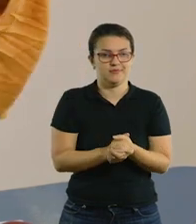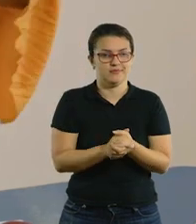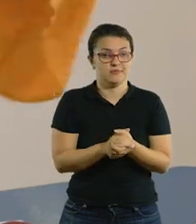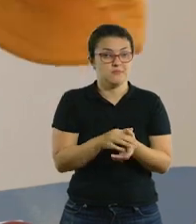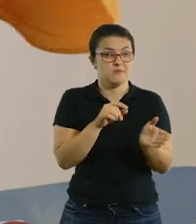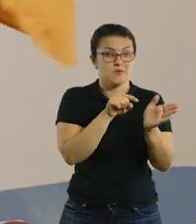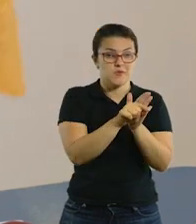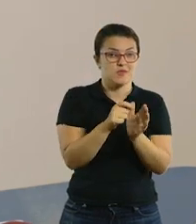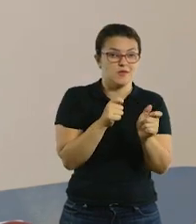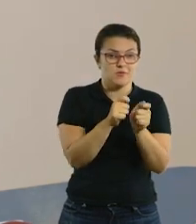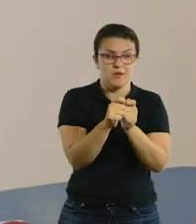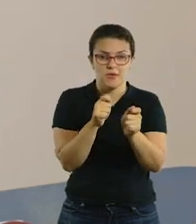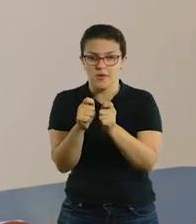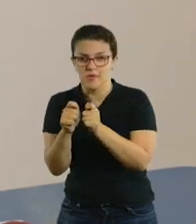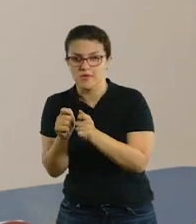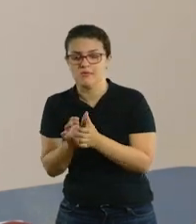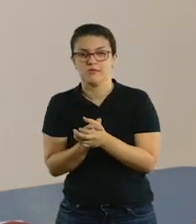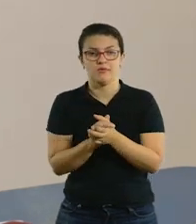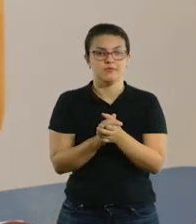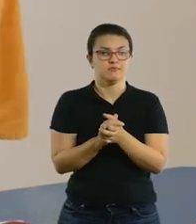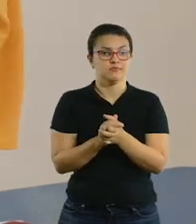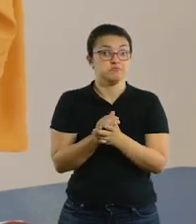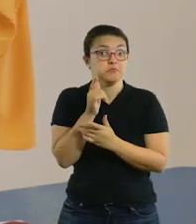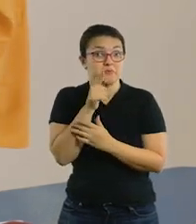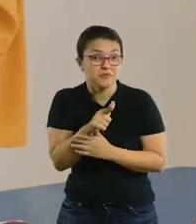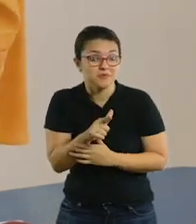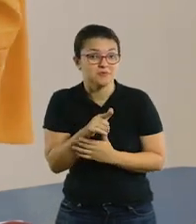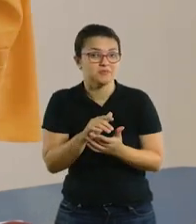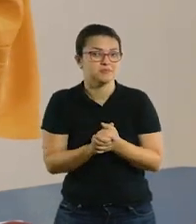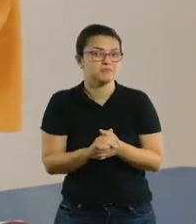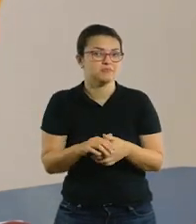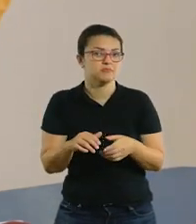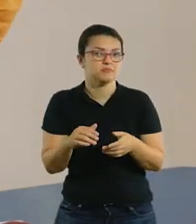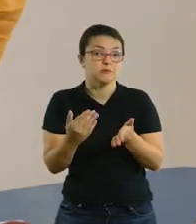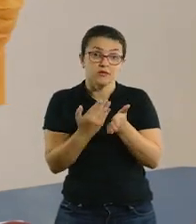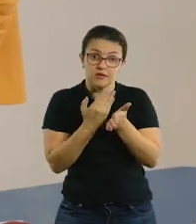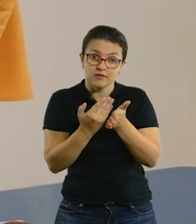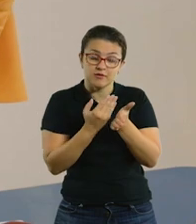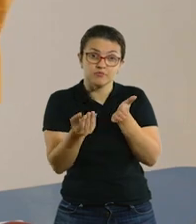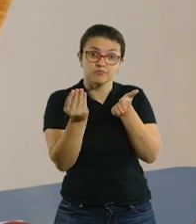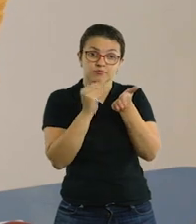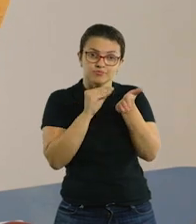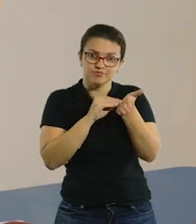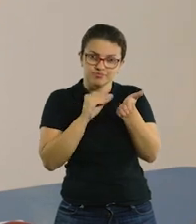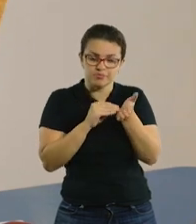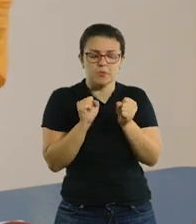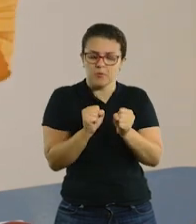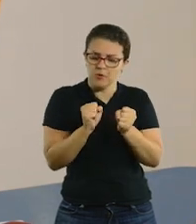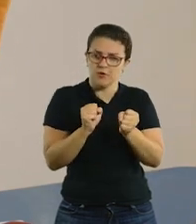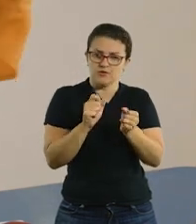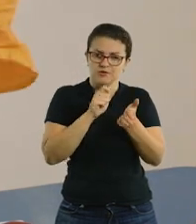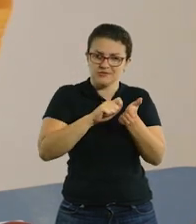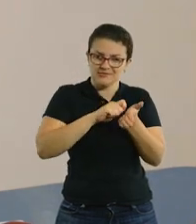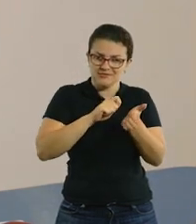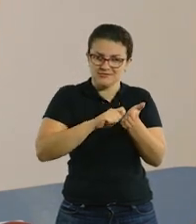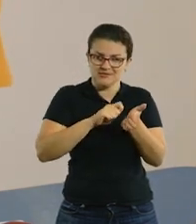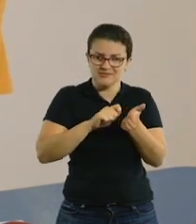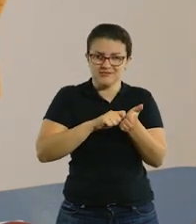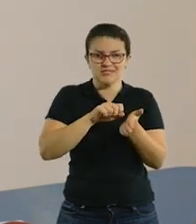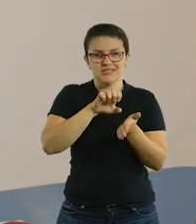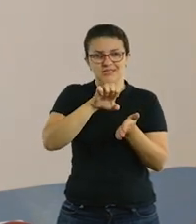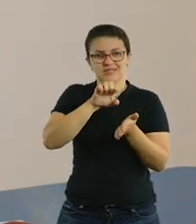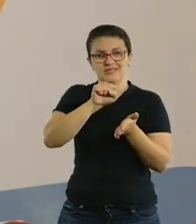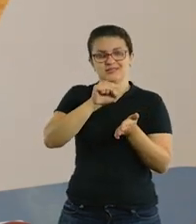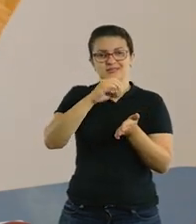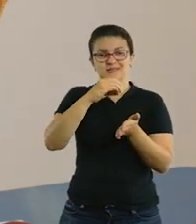caminho está dando certo, você pode depois, inclusive, fazer o registro na função de escriba. O escriba é